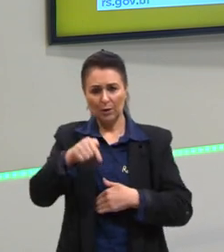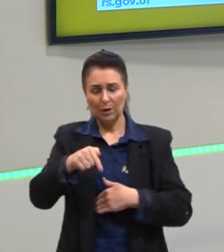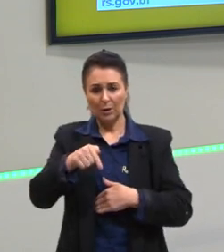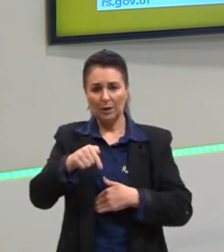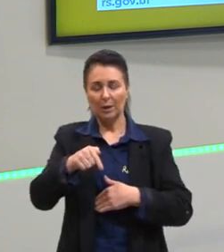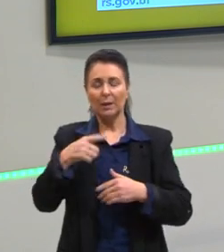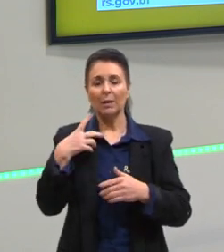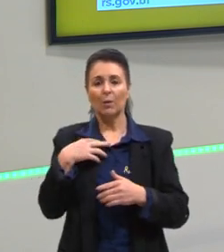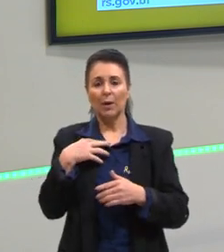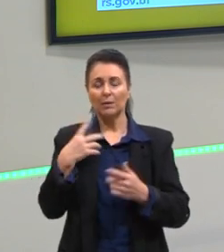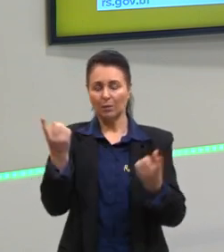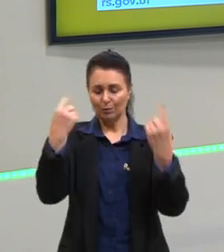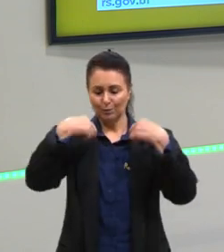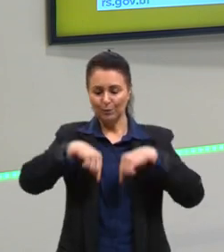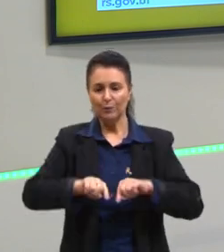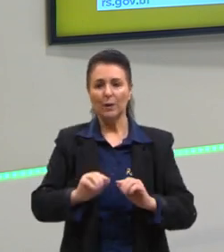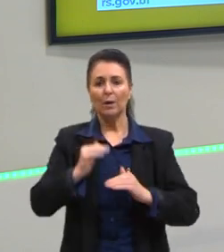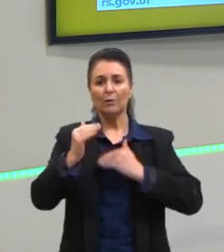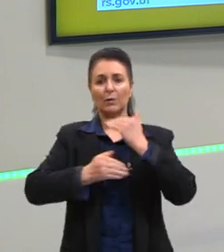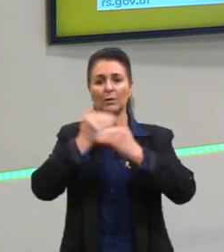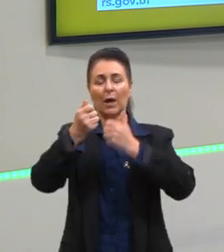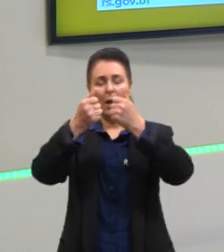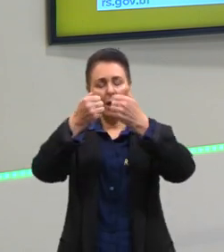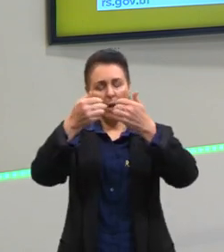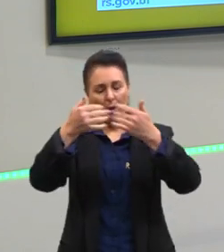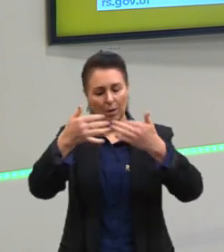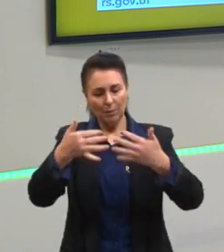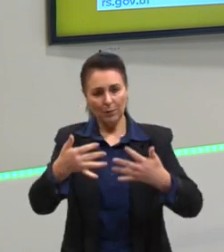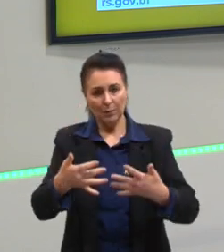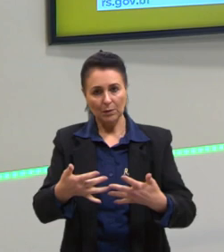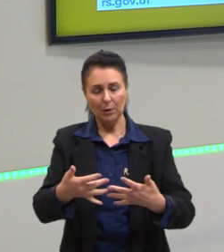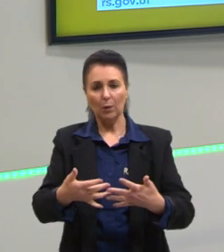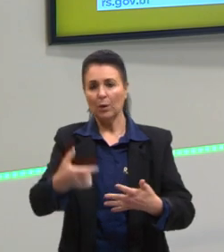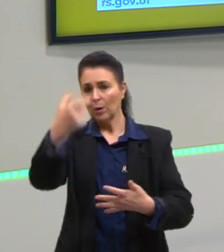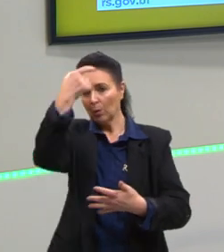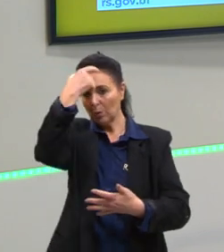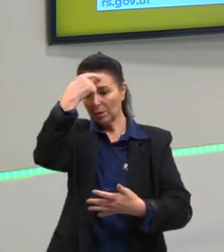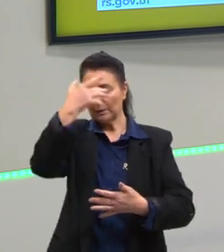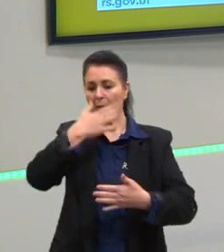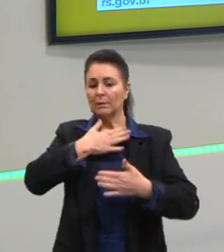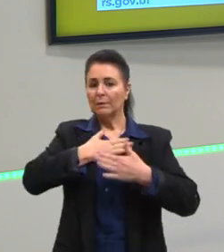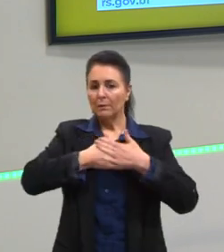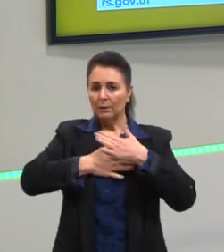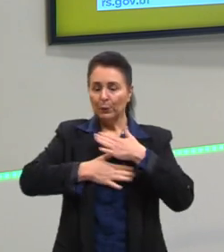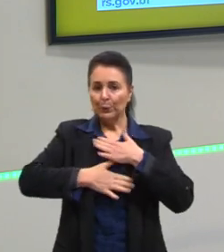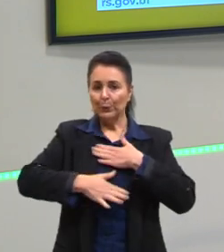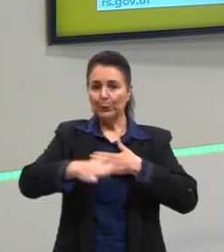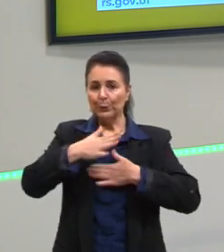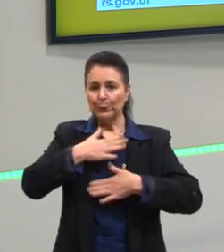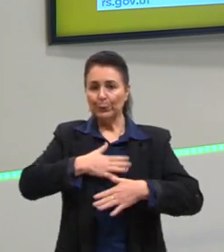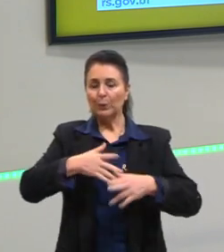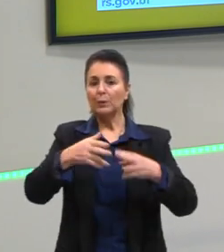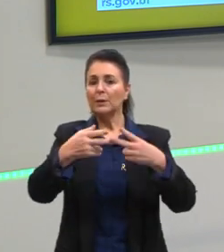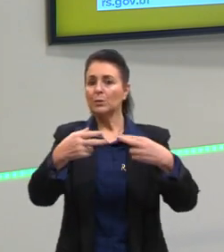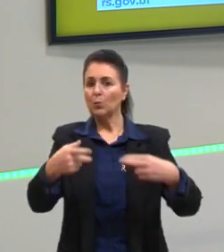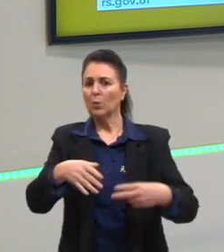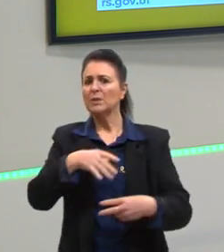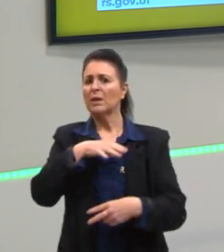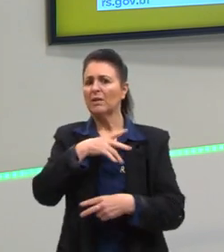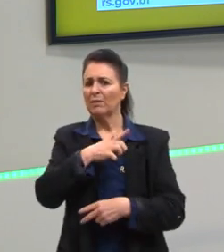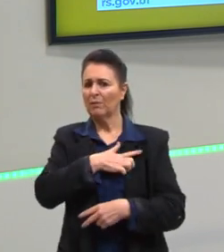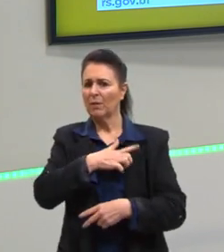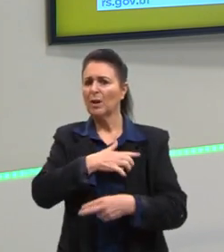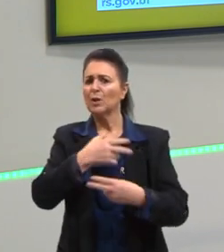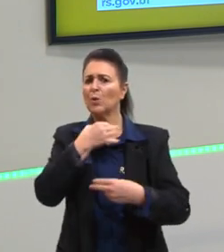é uma justificativa, e certamente deixava a consciência deles mais tranquila, dessas barbáries que eles fizeram com os povos